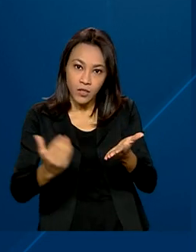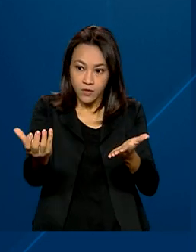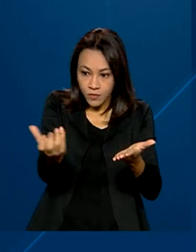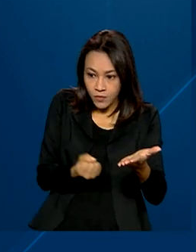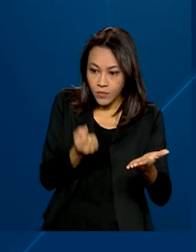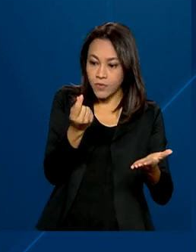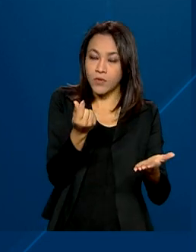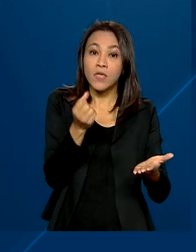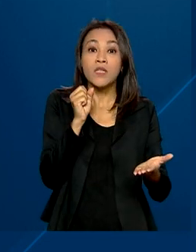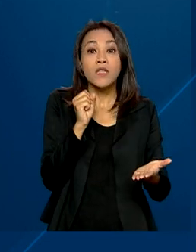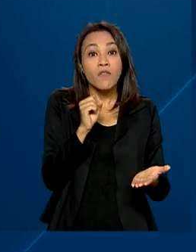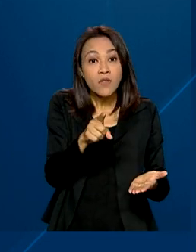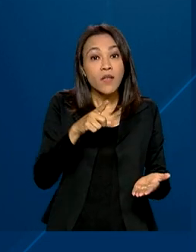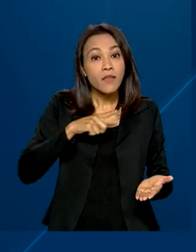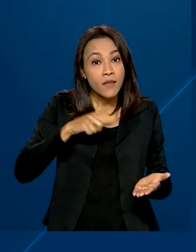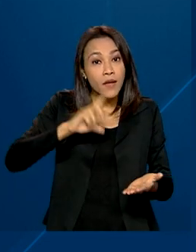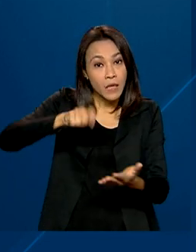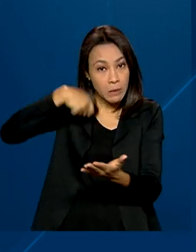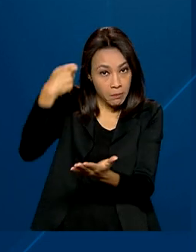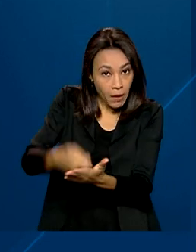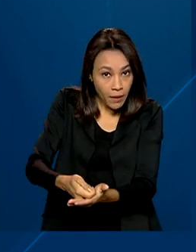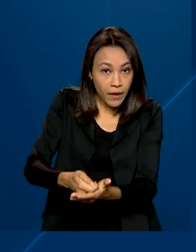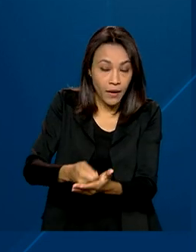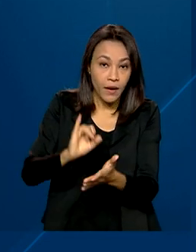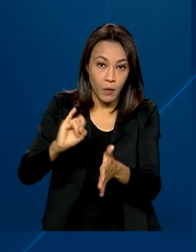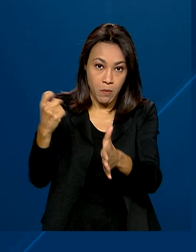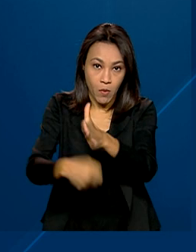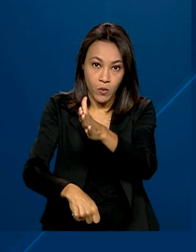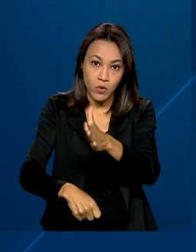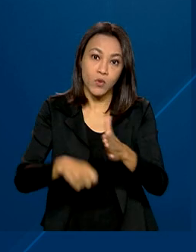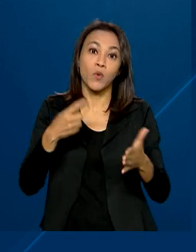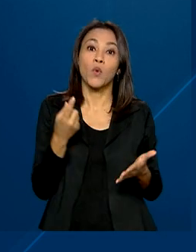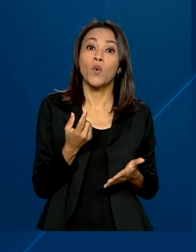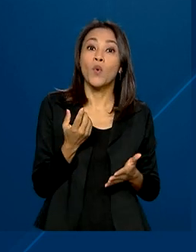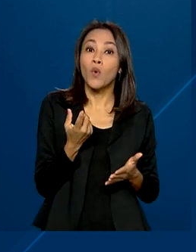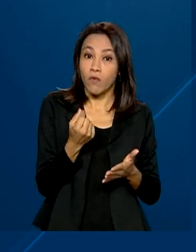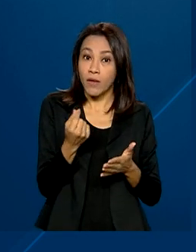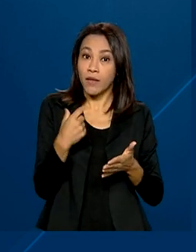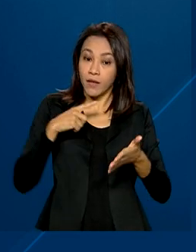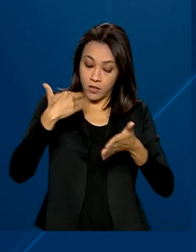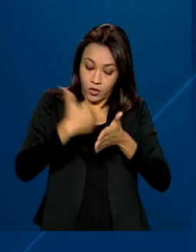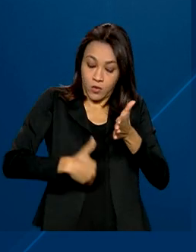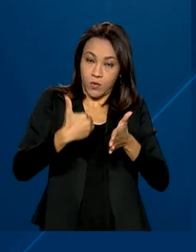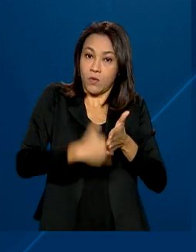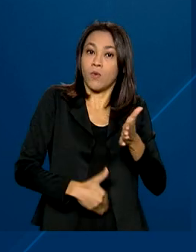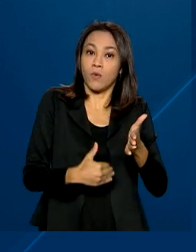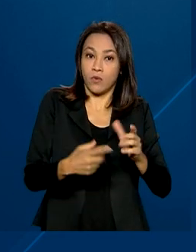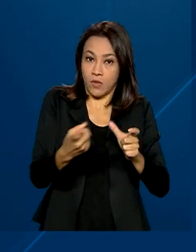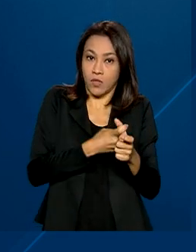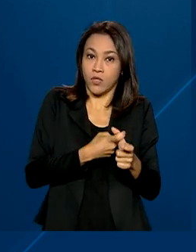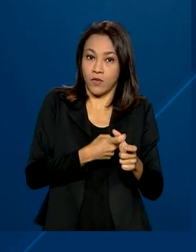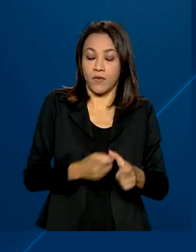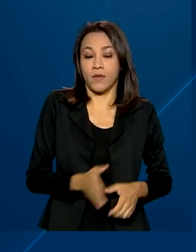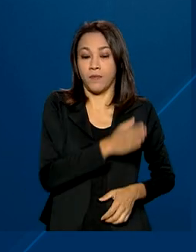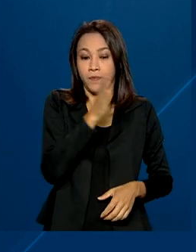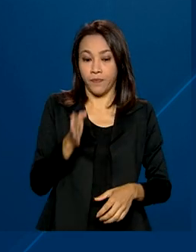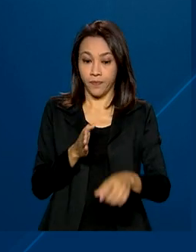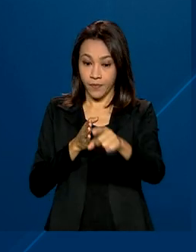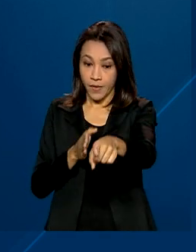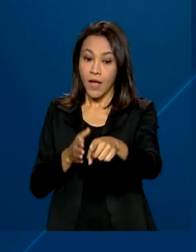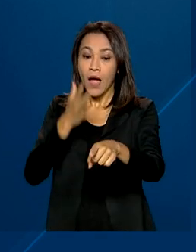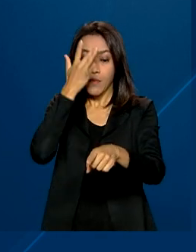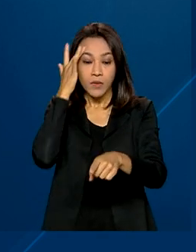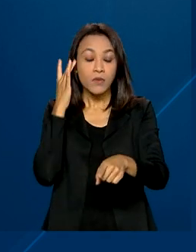caso você tenha imposto a pagar, o valor destinado será abatido da dívida. Nos dois casos, o